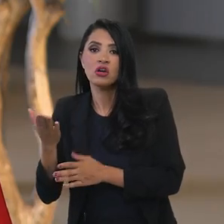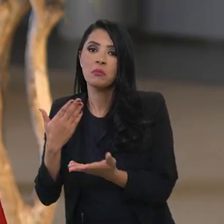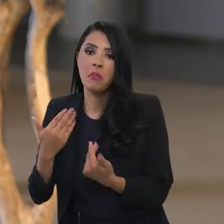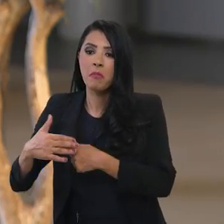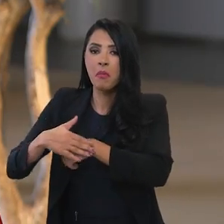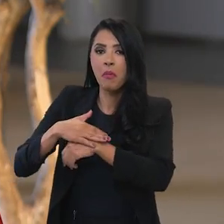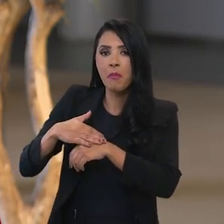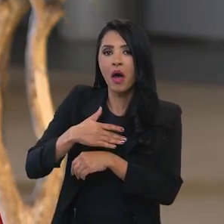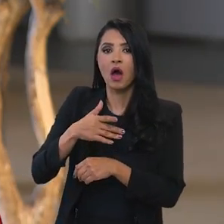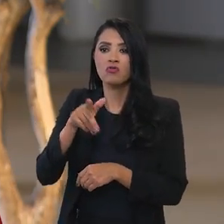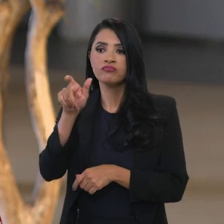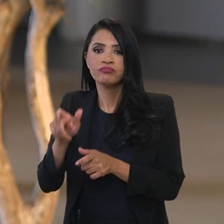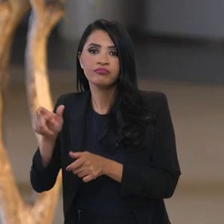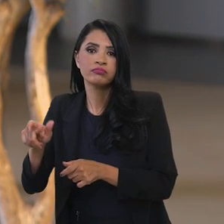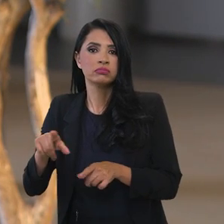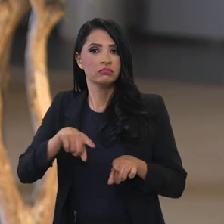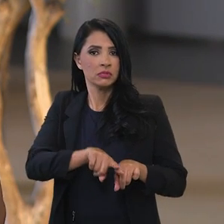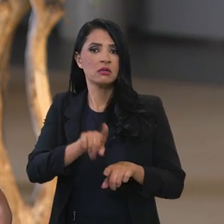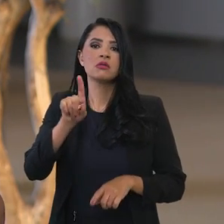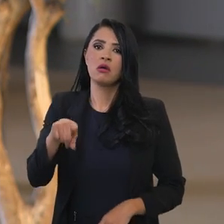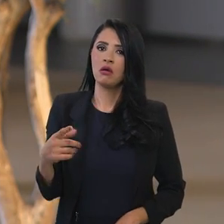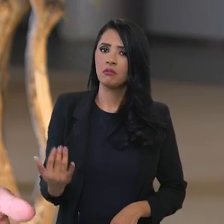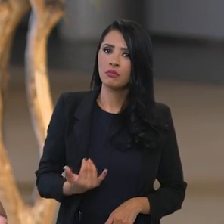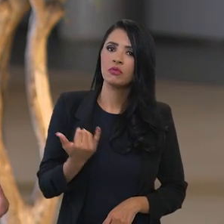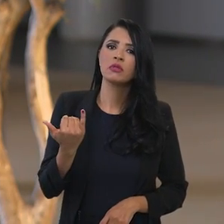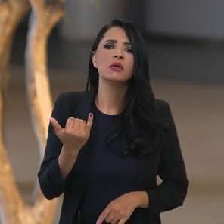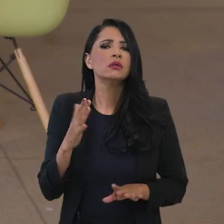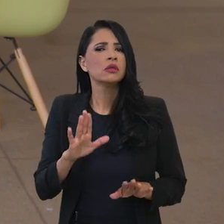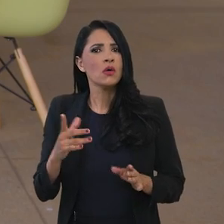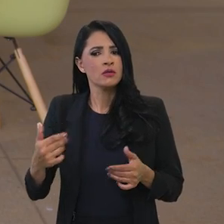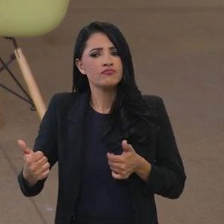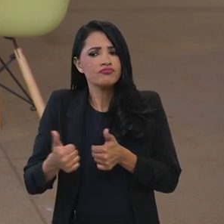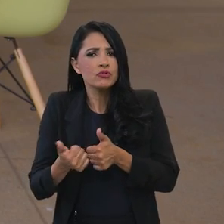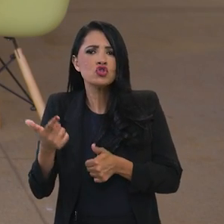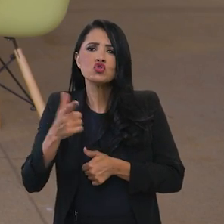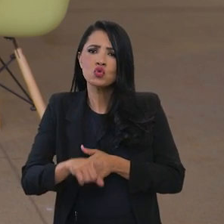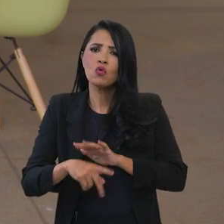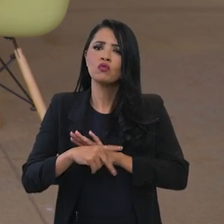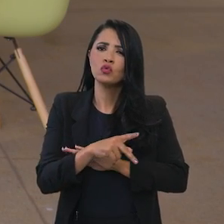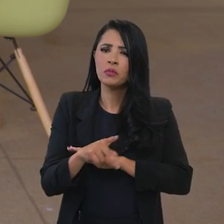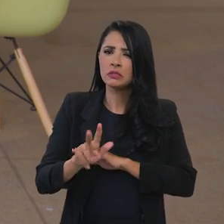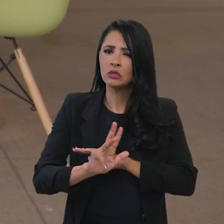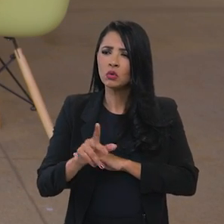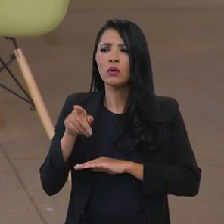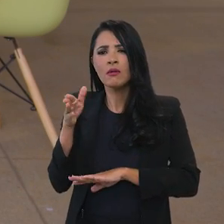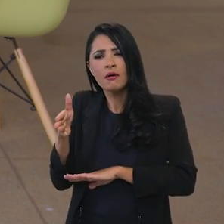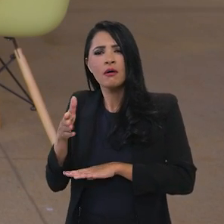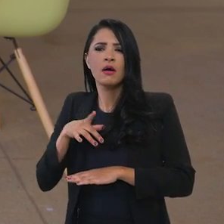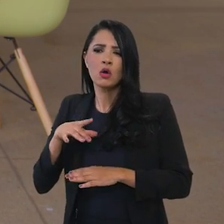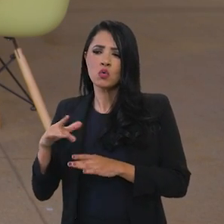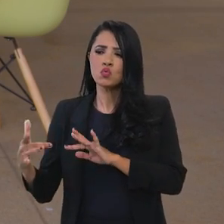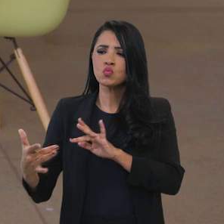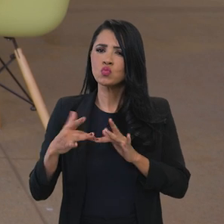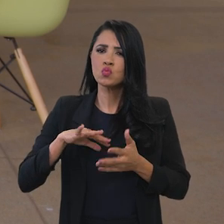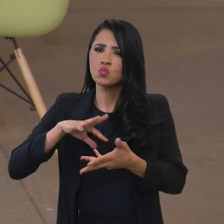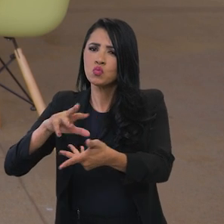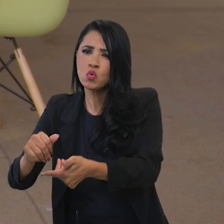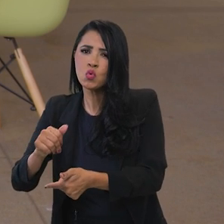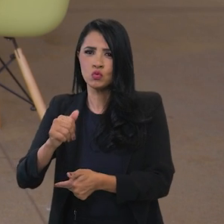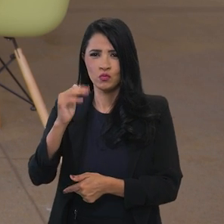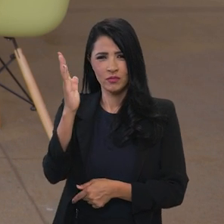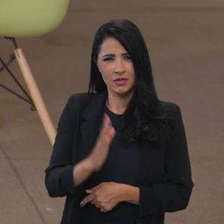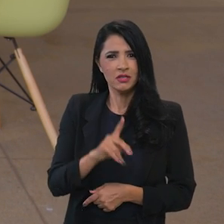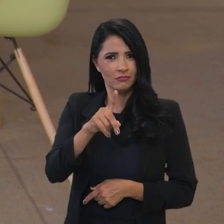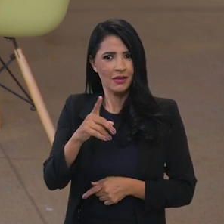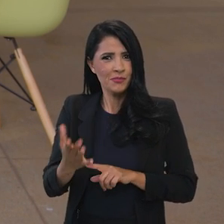Essa reaproximação dele do Brasil com o mundo está refletindo já, né? É, nesses